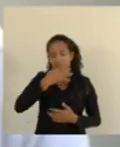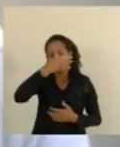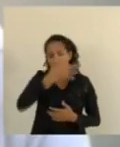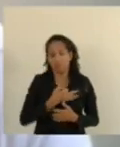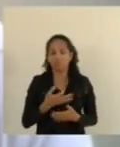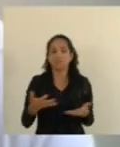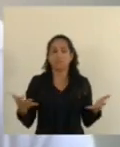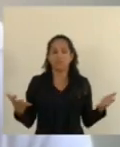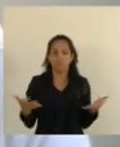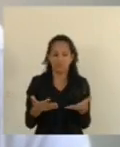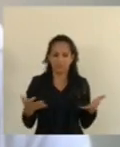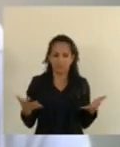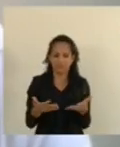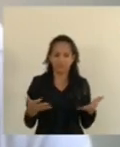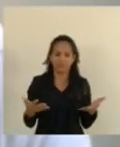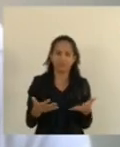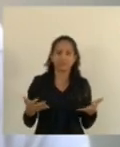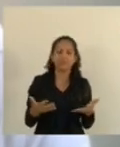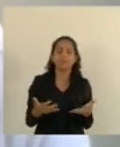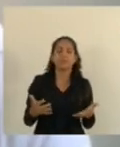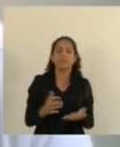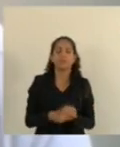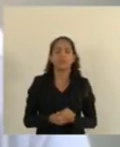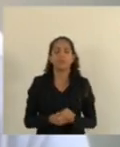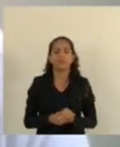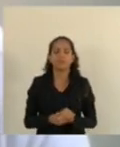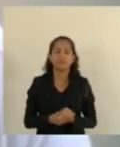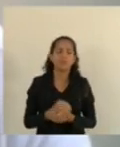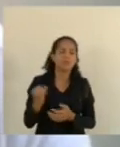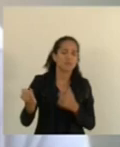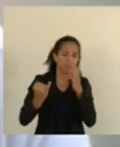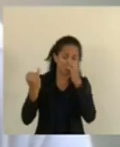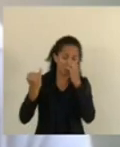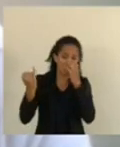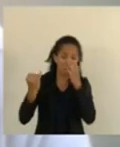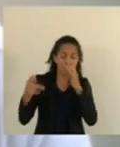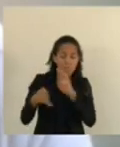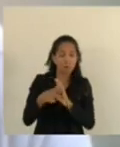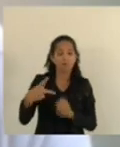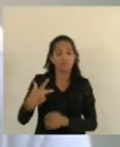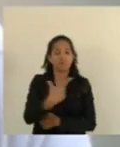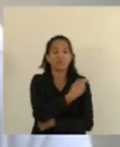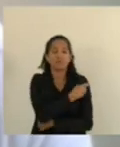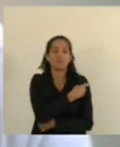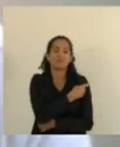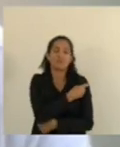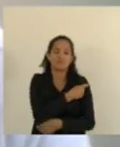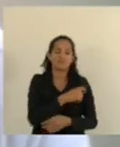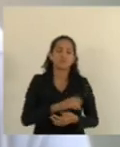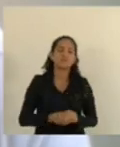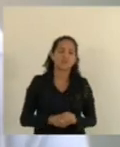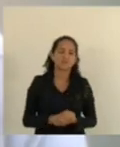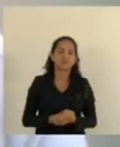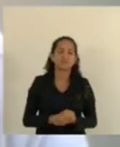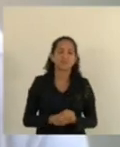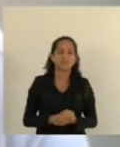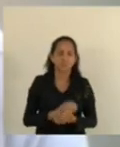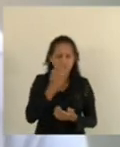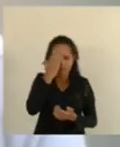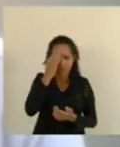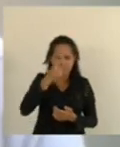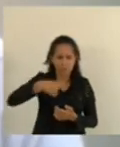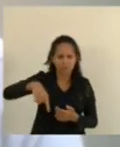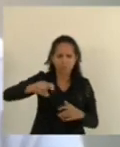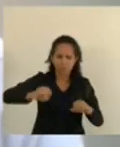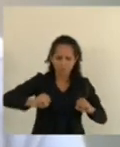nesse momento, é para enfatizar a importância da vacinação. Sabemos que todos os esforços